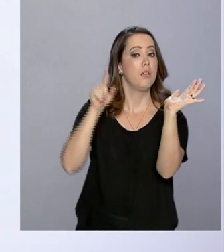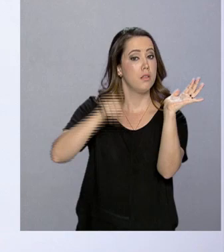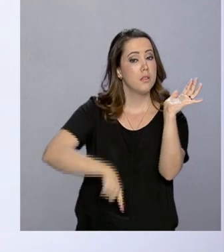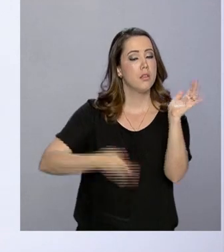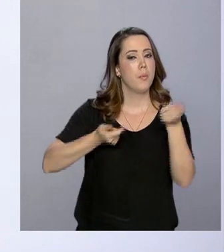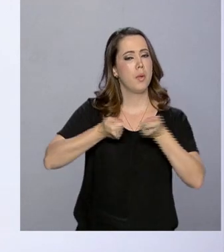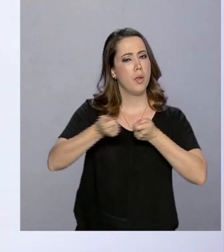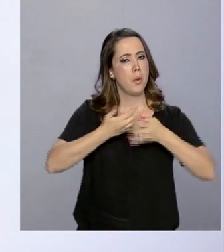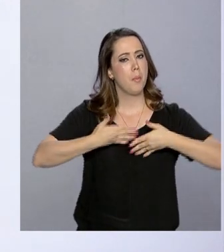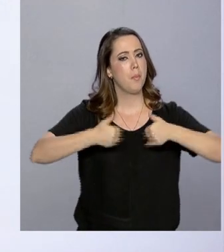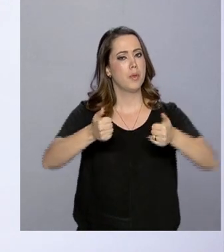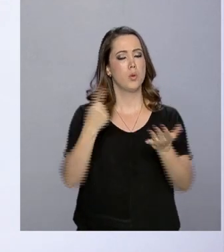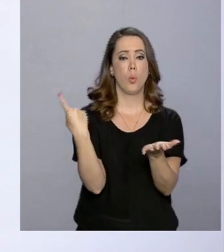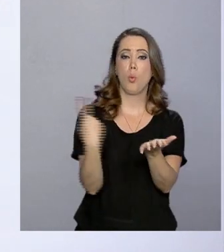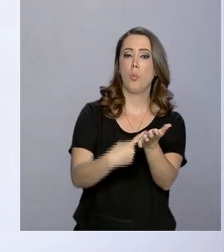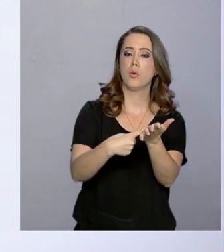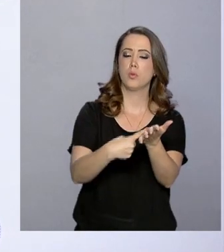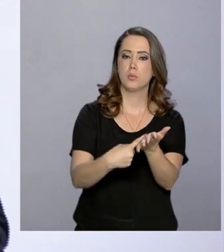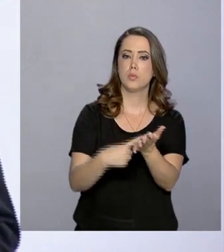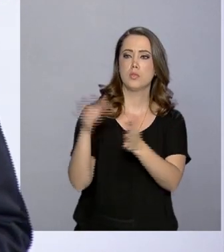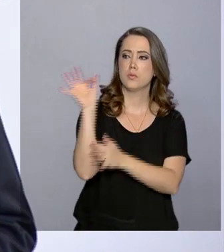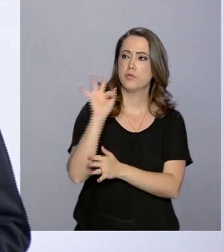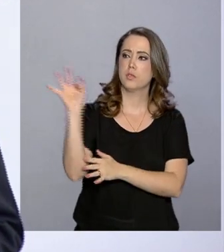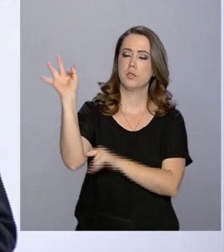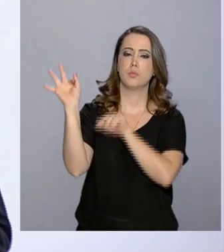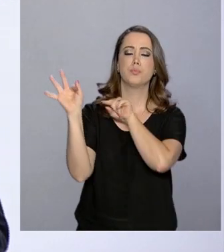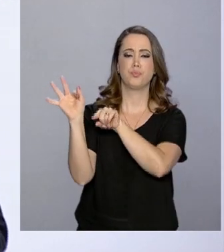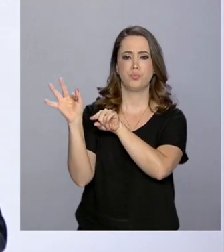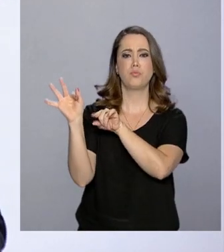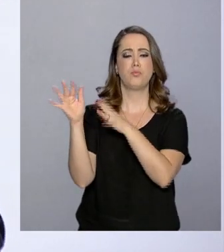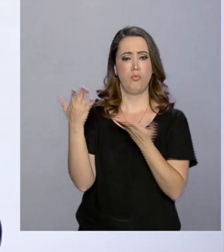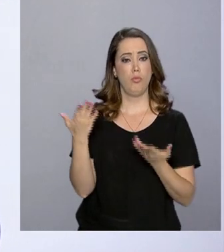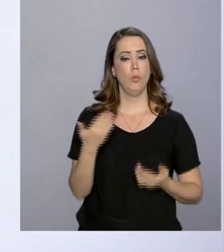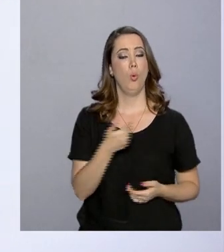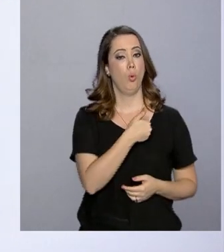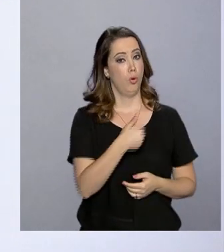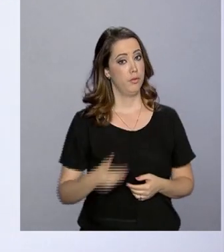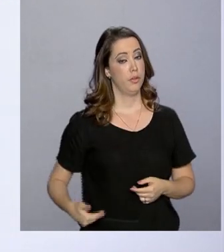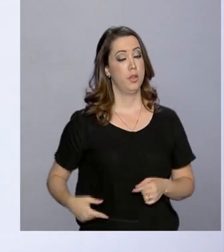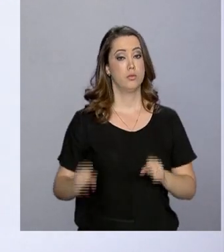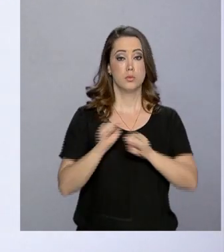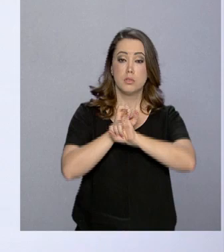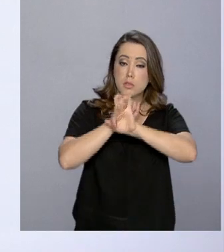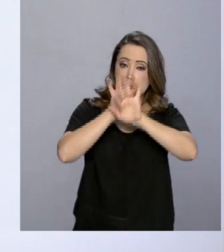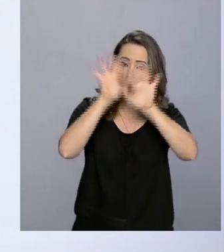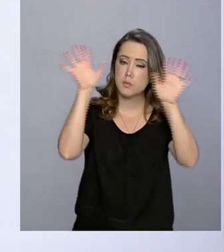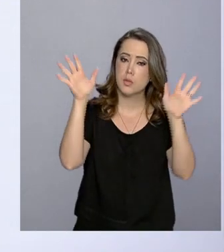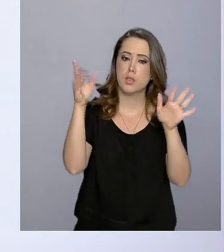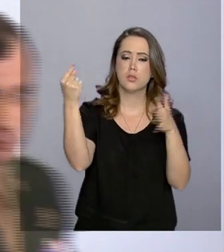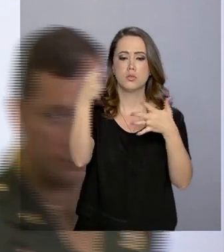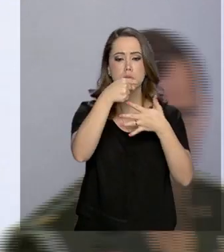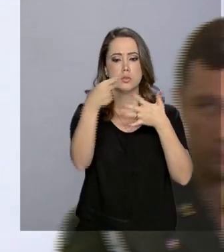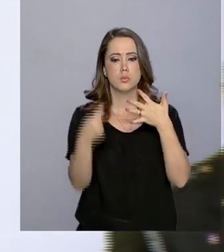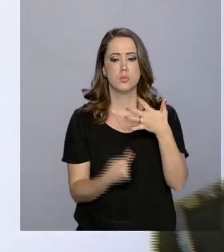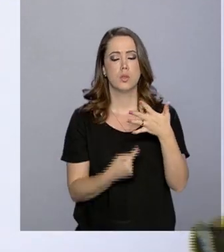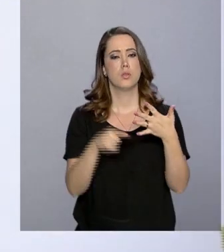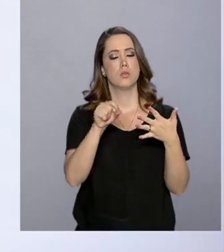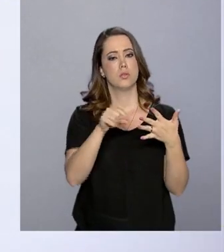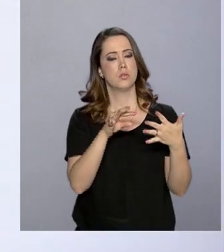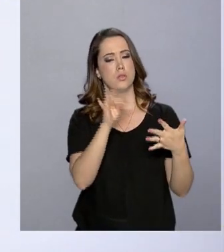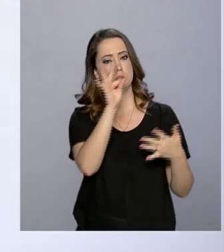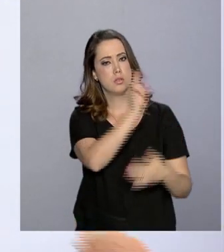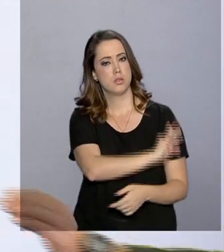aperfeiçoamento do Pacto Federativo, com um governo transparente, com critérios técnicos, com